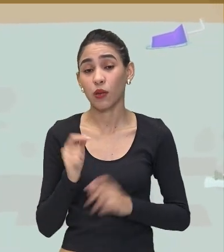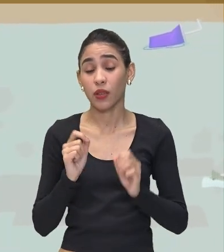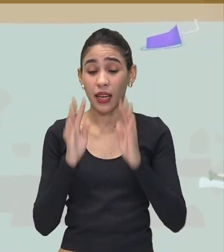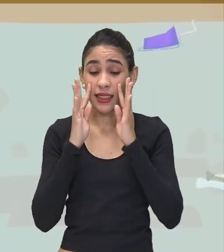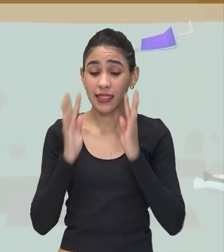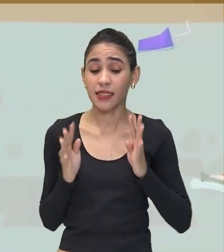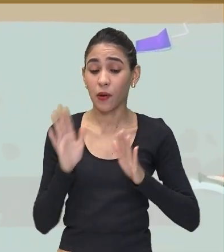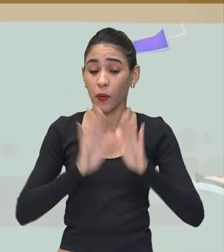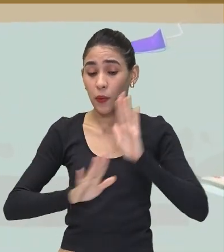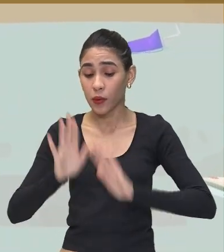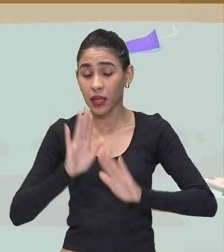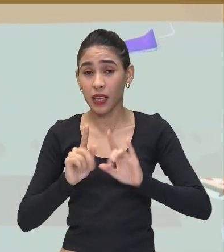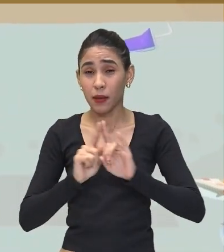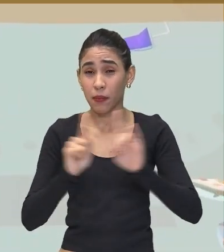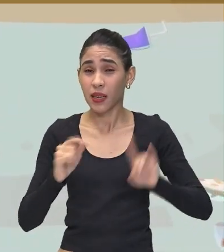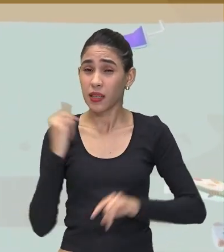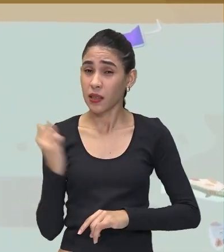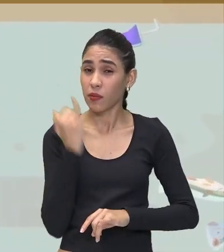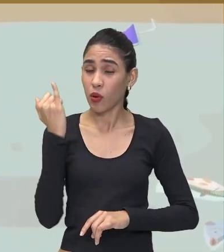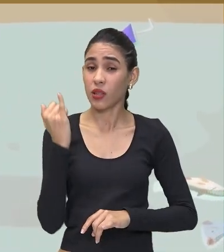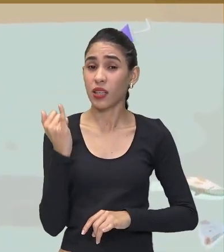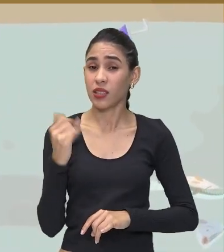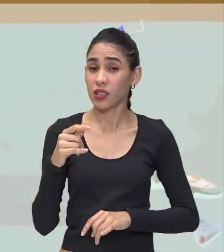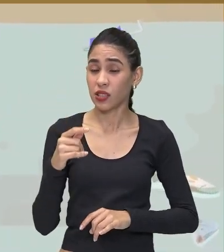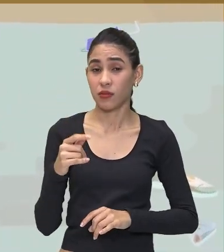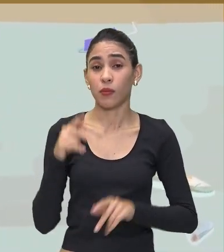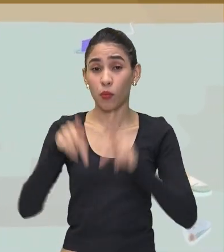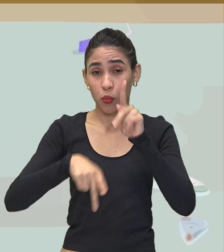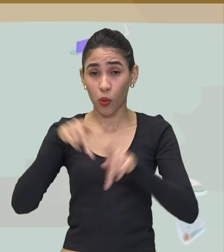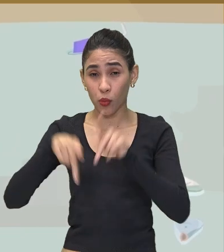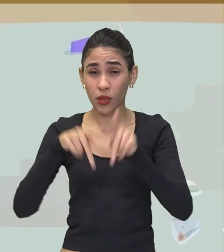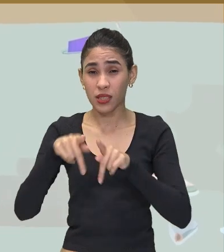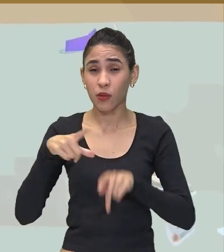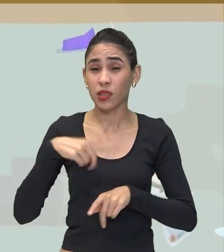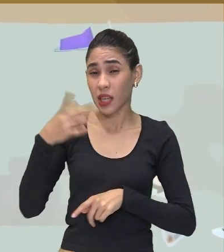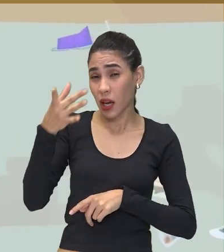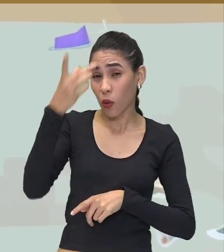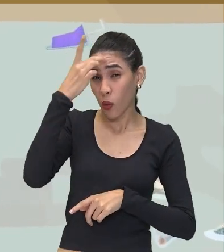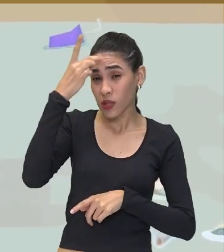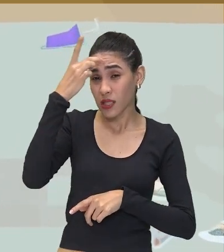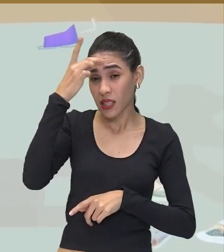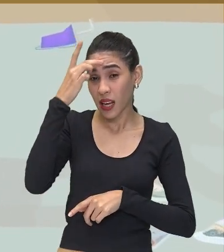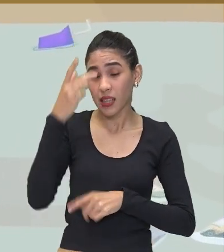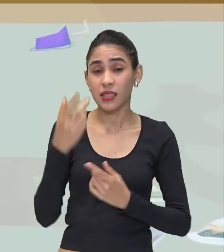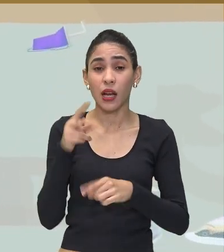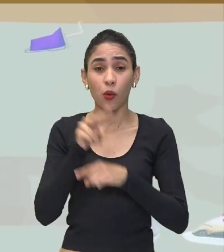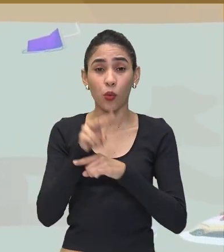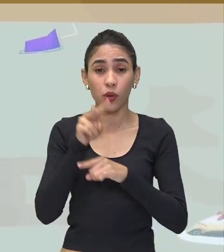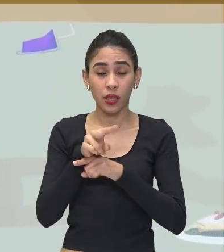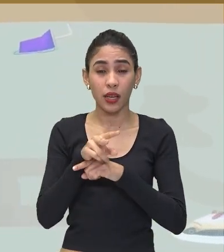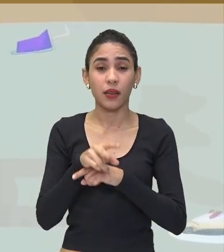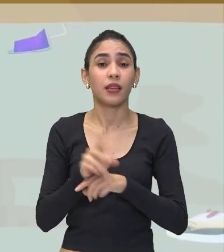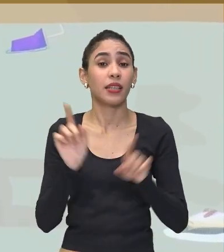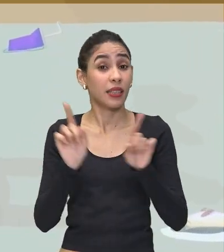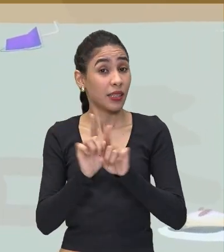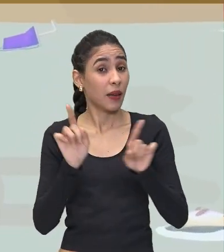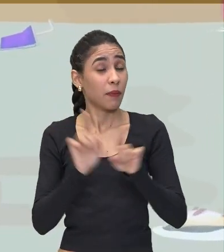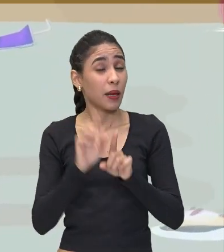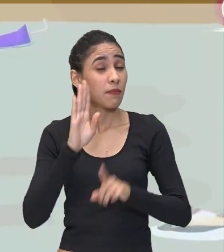cuidado Ele tem que partir Tanto da população Cuidados individuais Quanto do governo